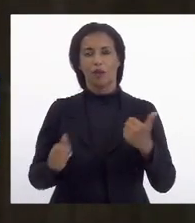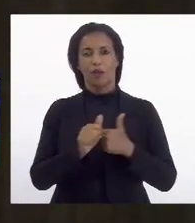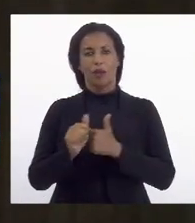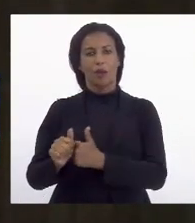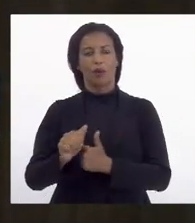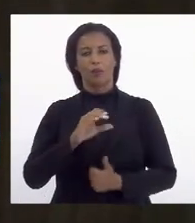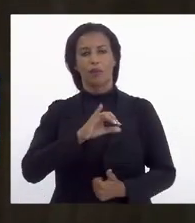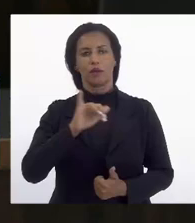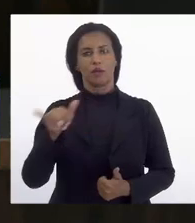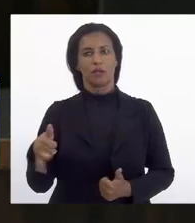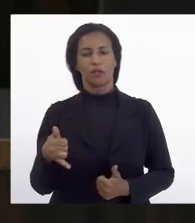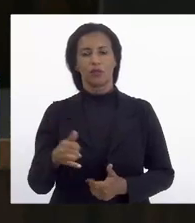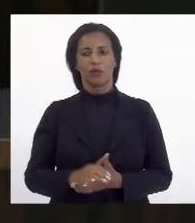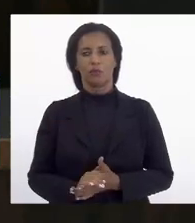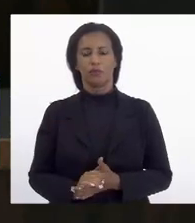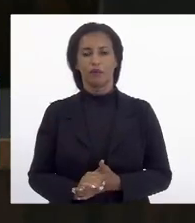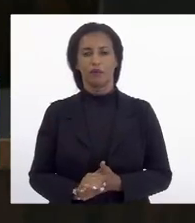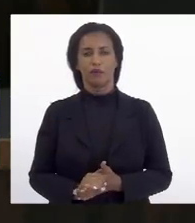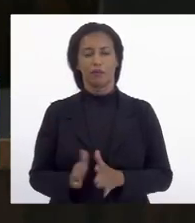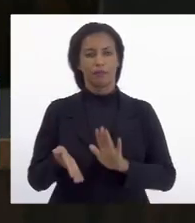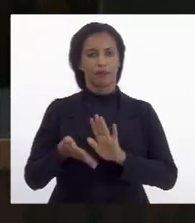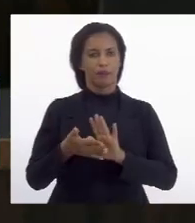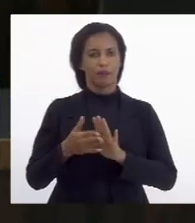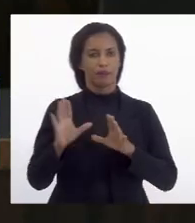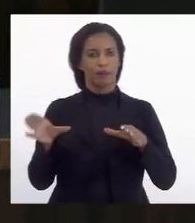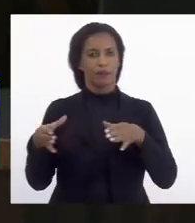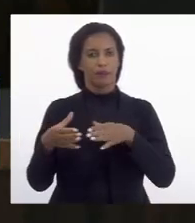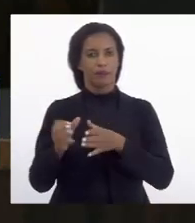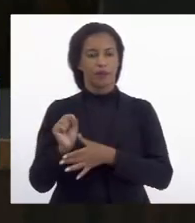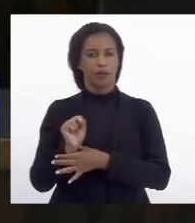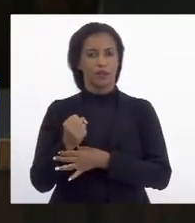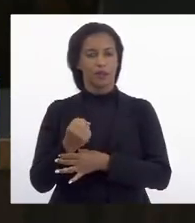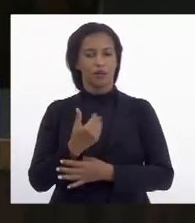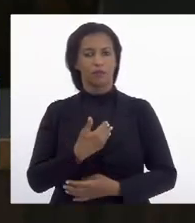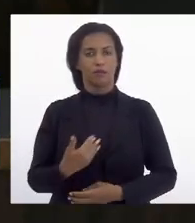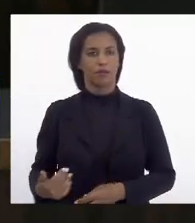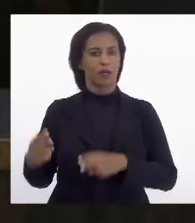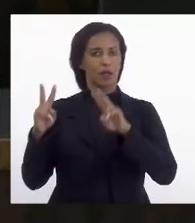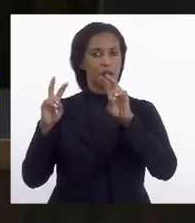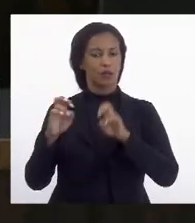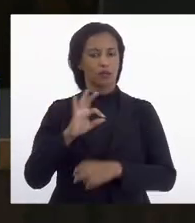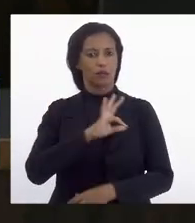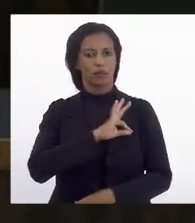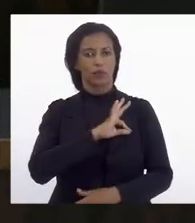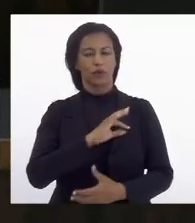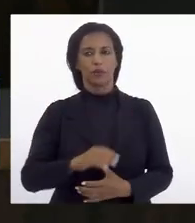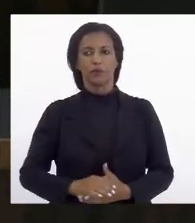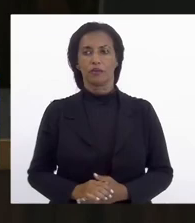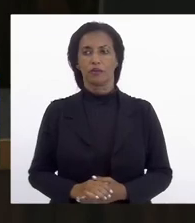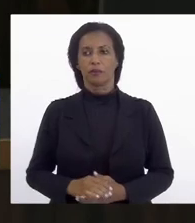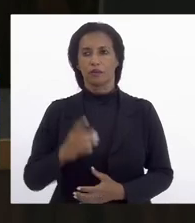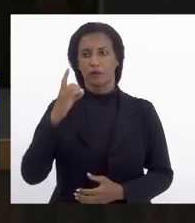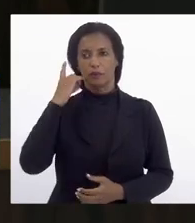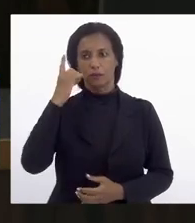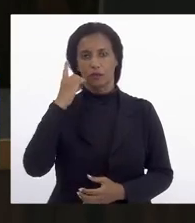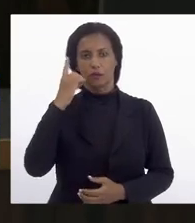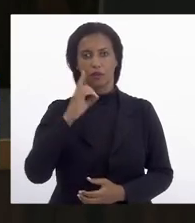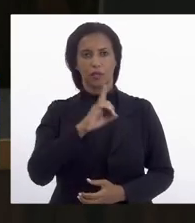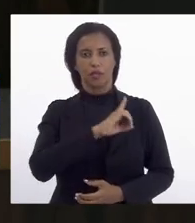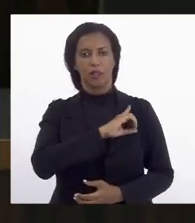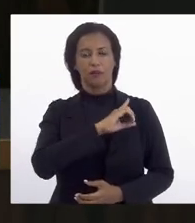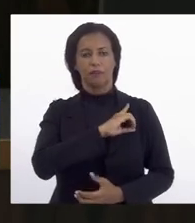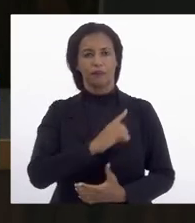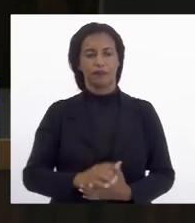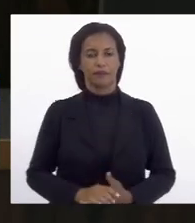CCJ obrigada para emitir parecer pela Comissão de Segurança Pública Assuntos de Polícia deputado delegado Carlos